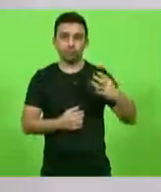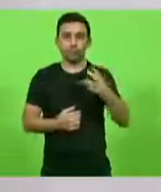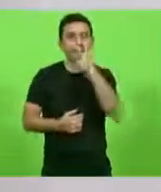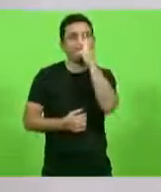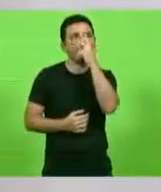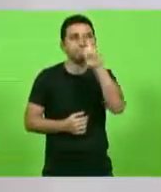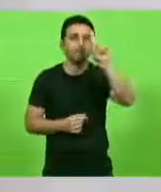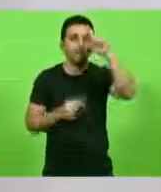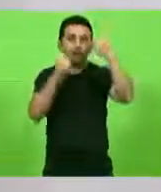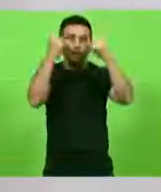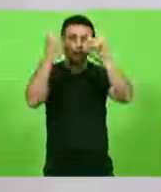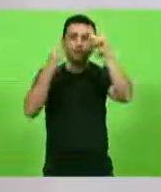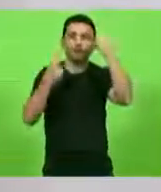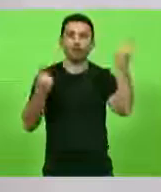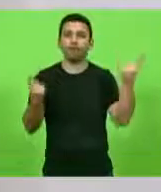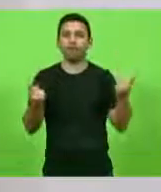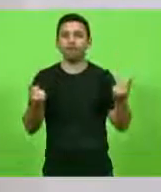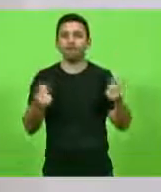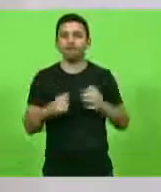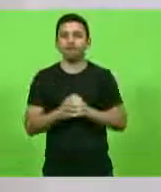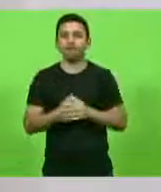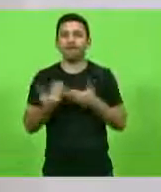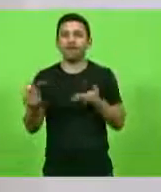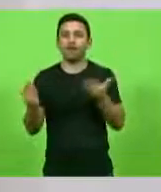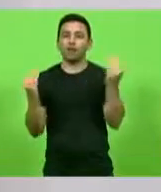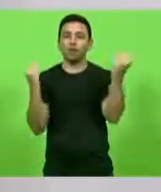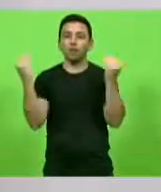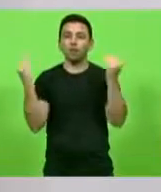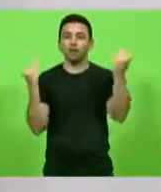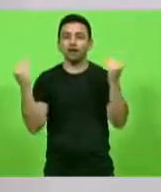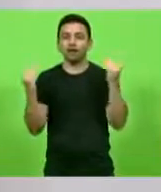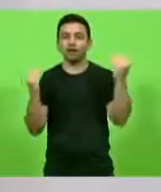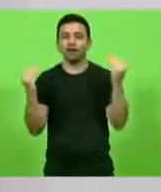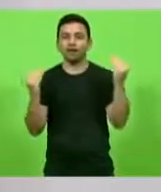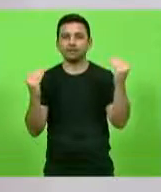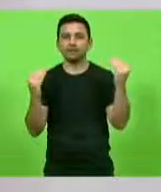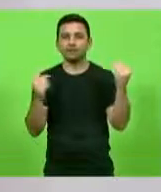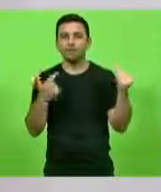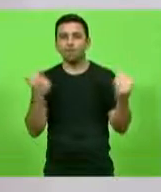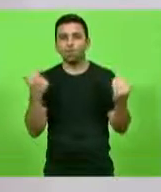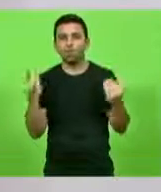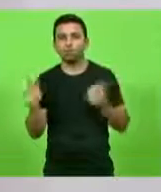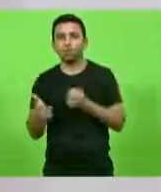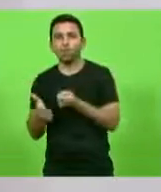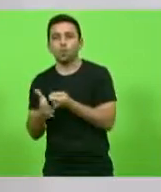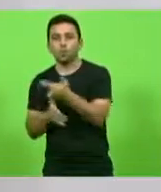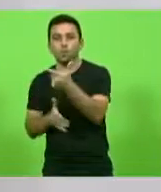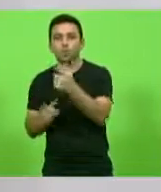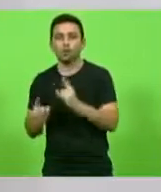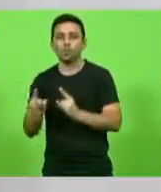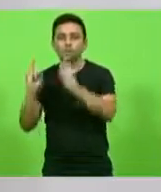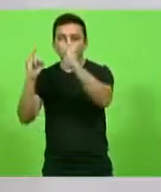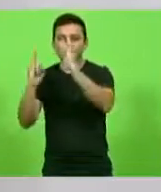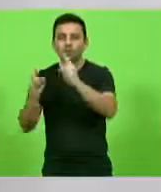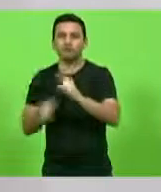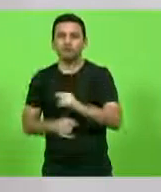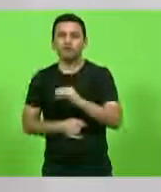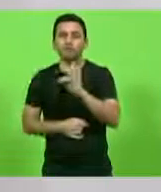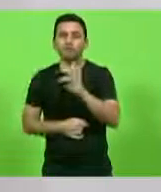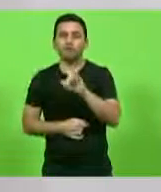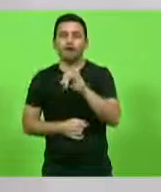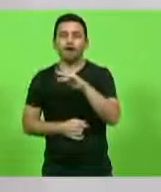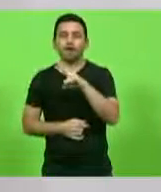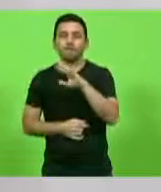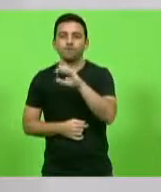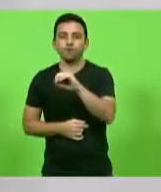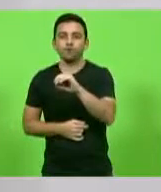E vai fazer uma comparação com a aquisição de um apartamento do Flávio Bolsonaro. que está no nome